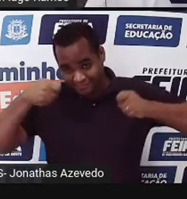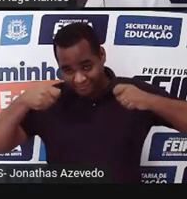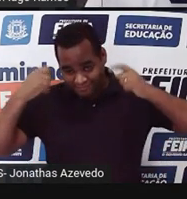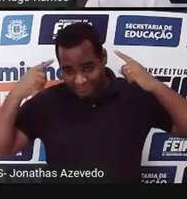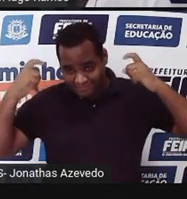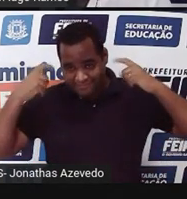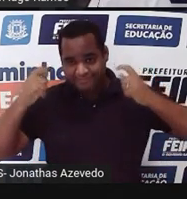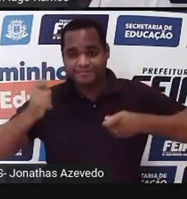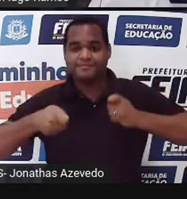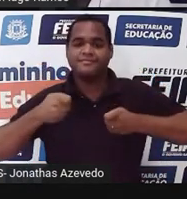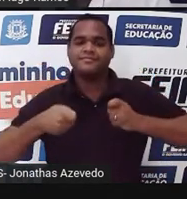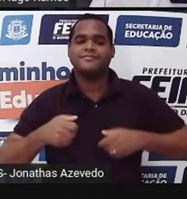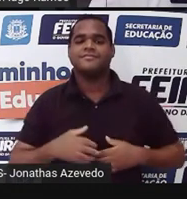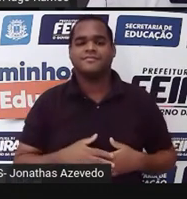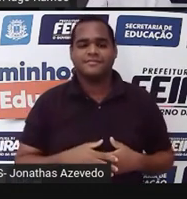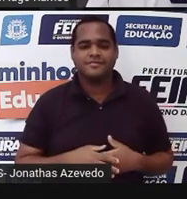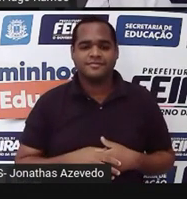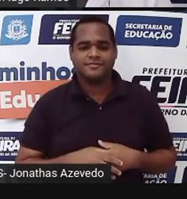Vamos lá?